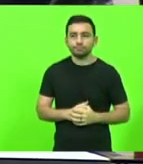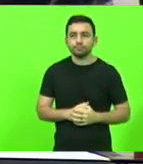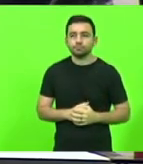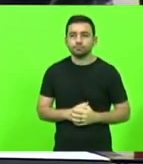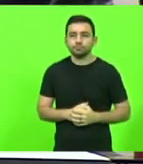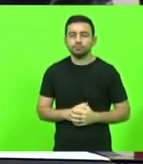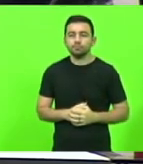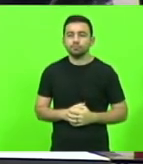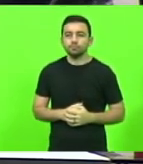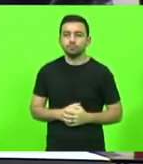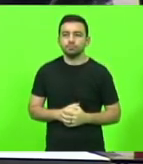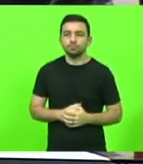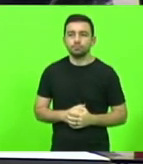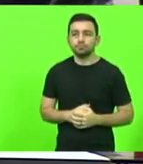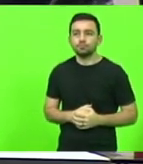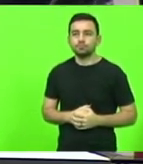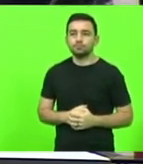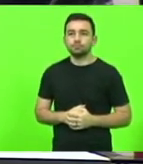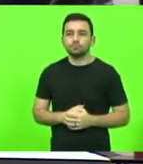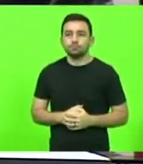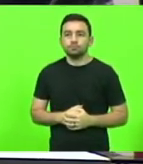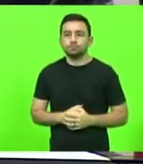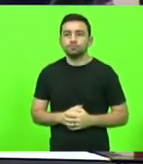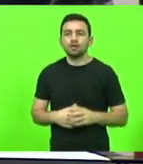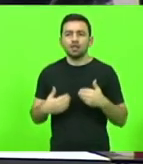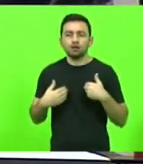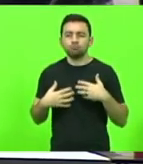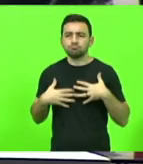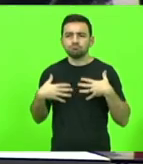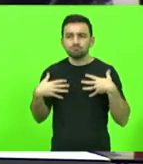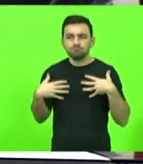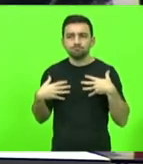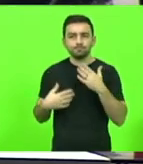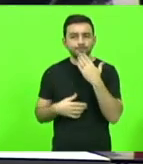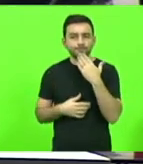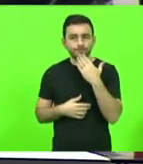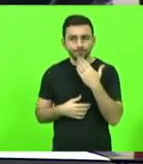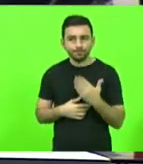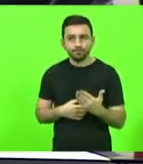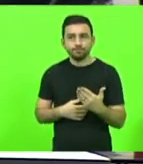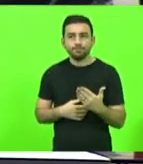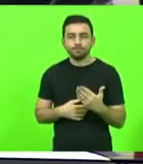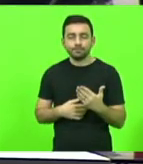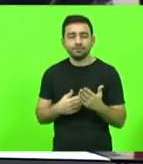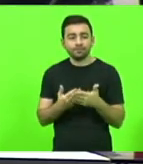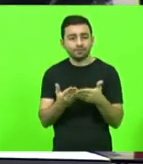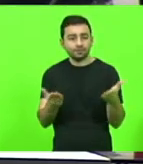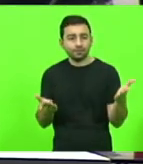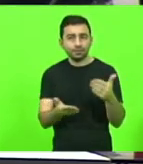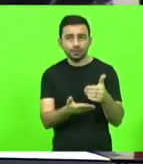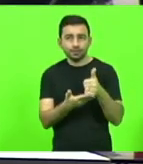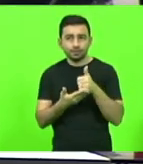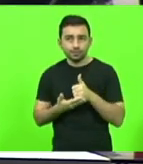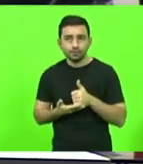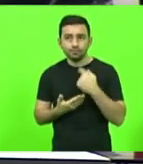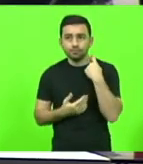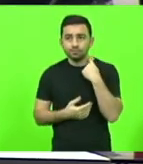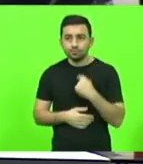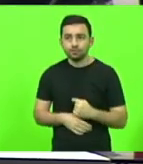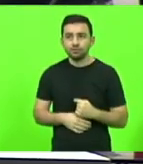Eu peço com muita honra e a ajuda do deputado Silvio Drev,